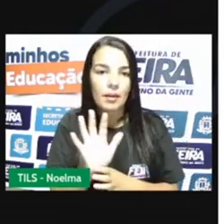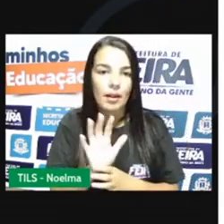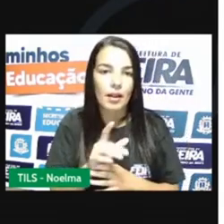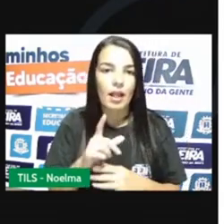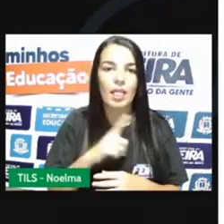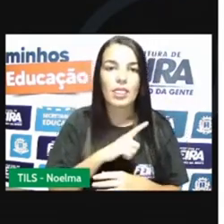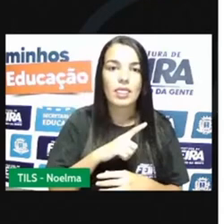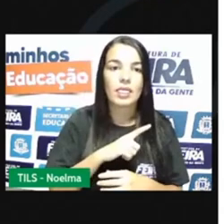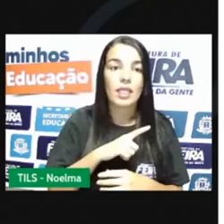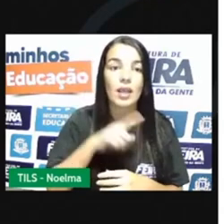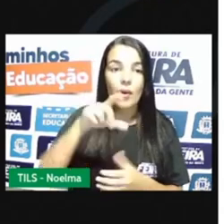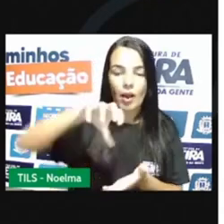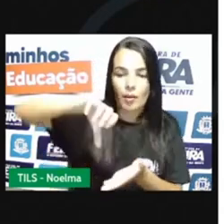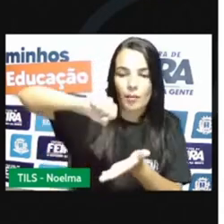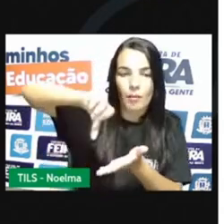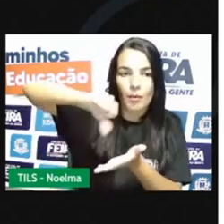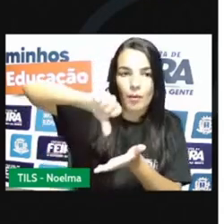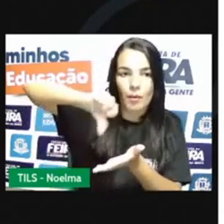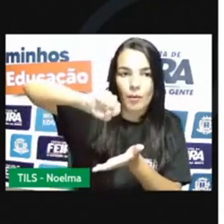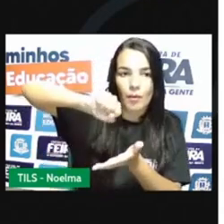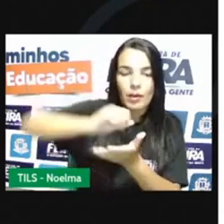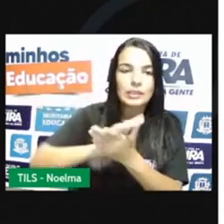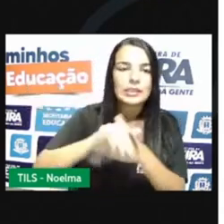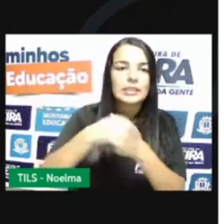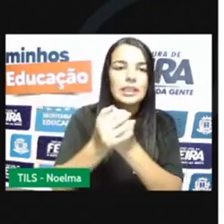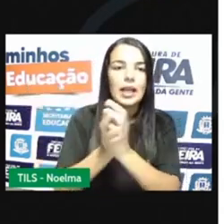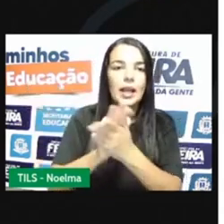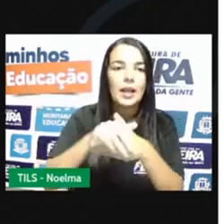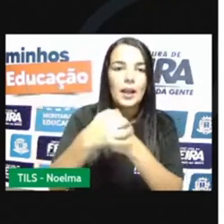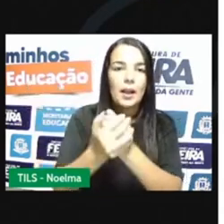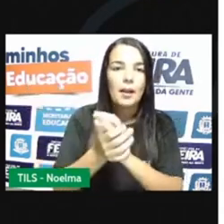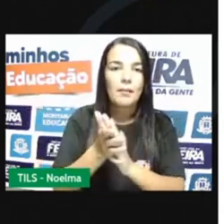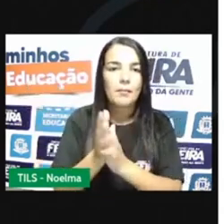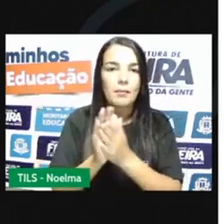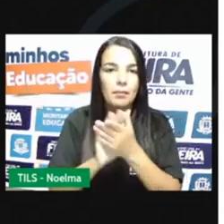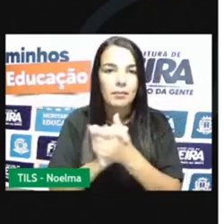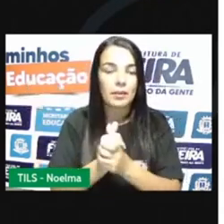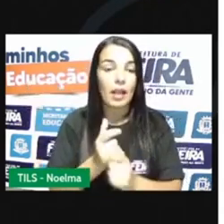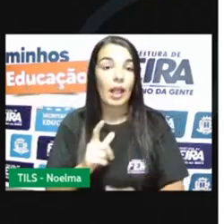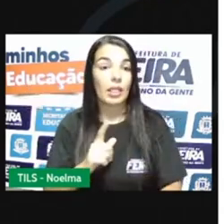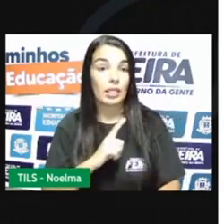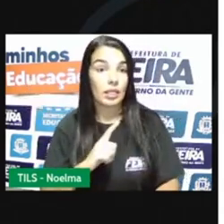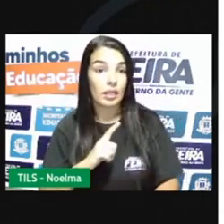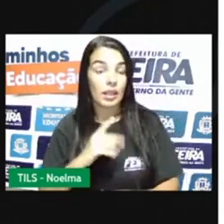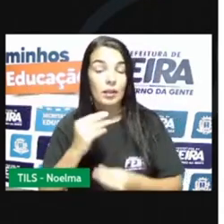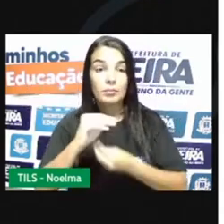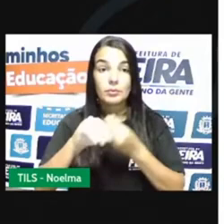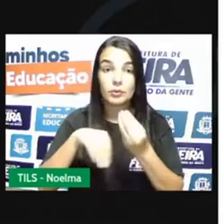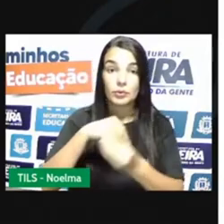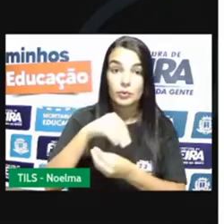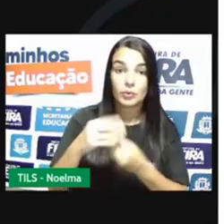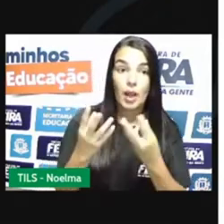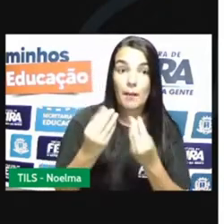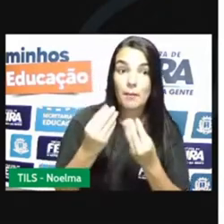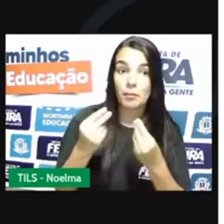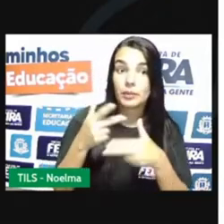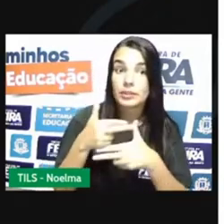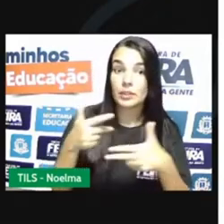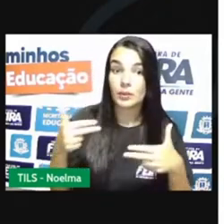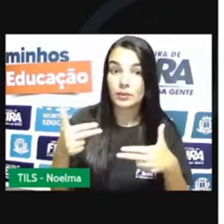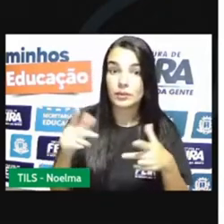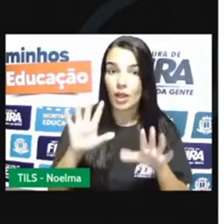o detergente. O detergente ele é feito com várias substâncias para poder dar origem a isso aqui, certo?